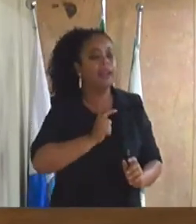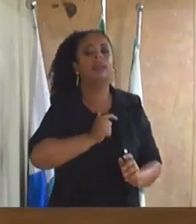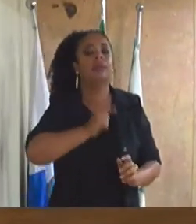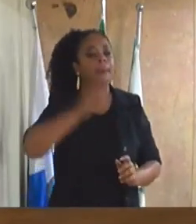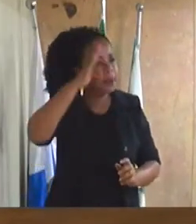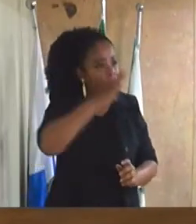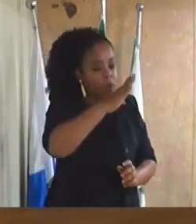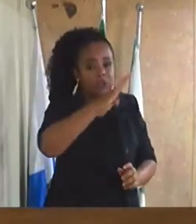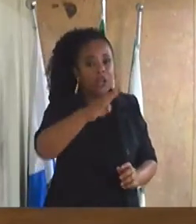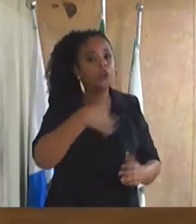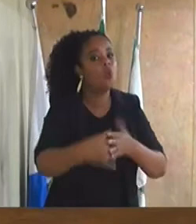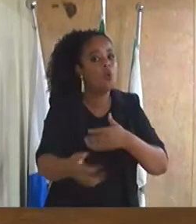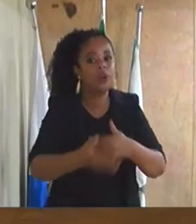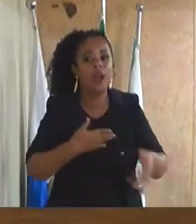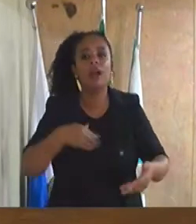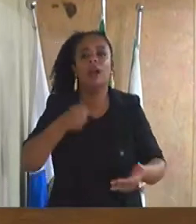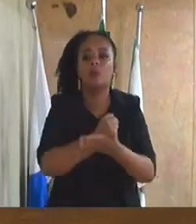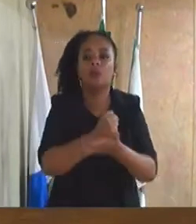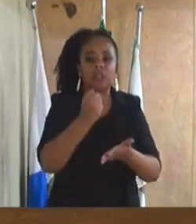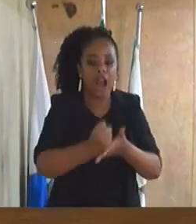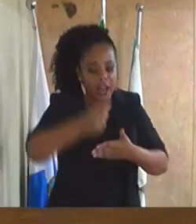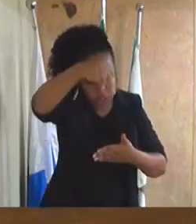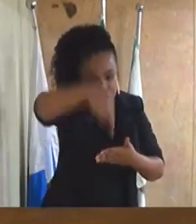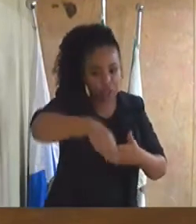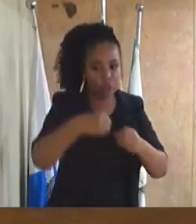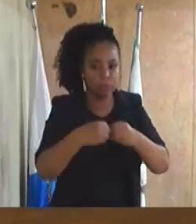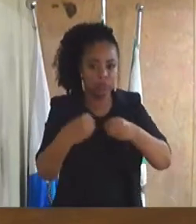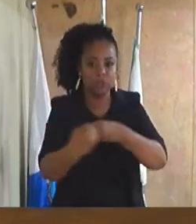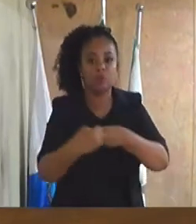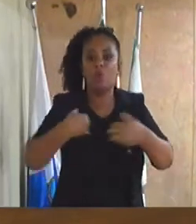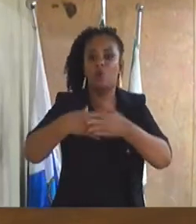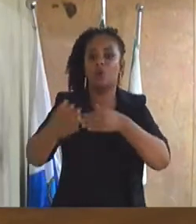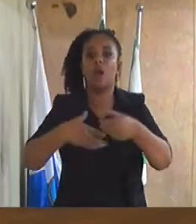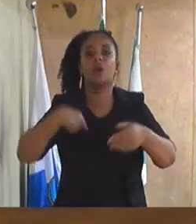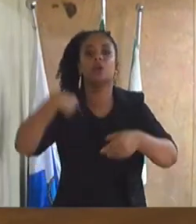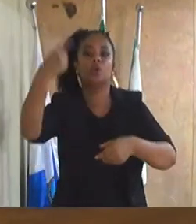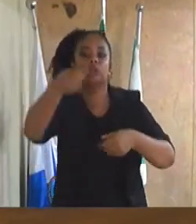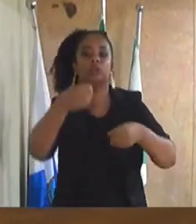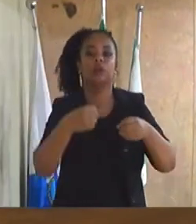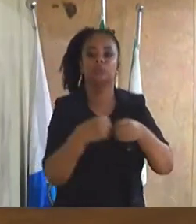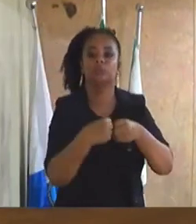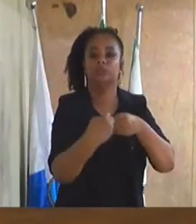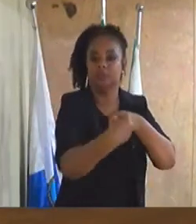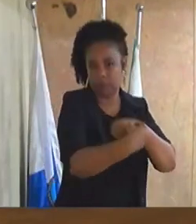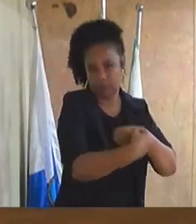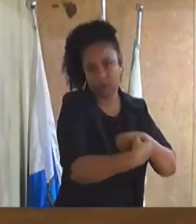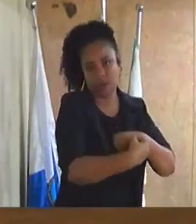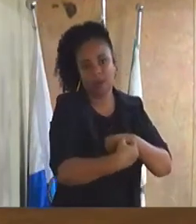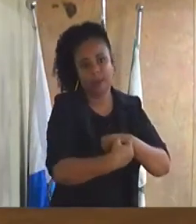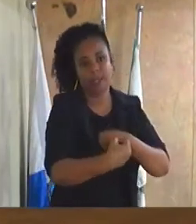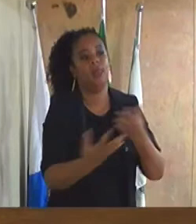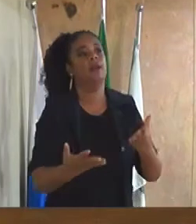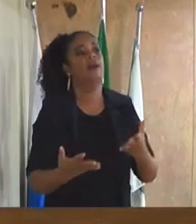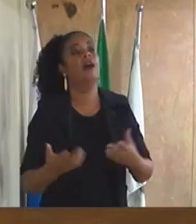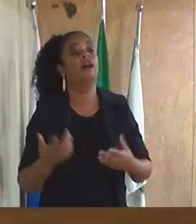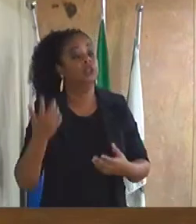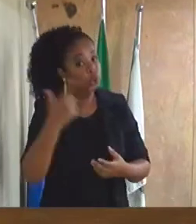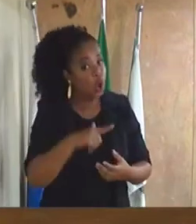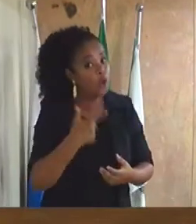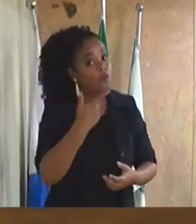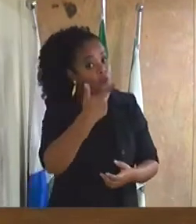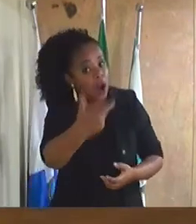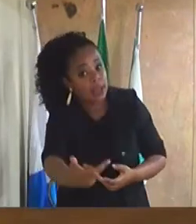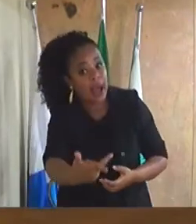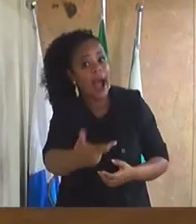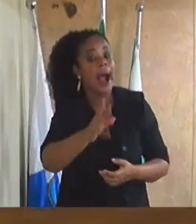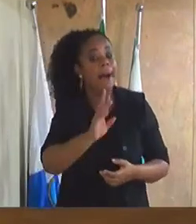contratação seja desse município ou seja de qualquer outra municipalidade então vou repetir a vossa excelência quando eu digo